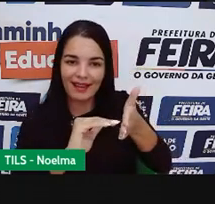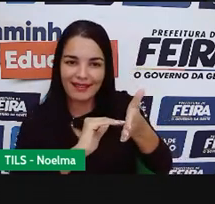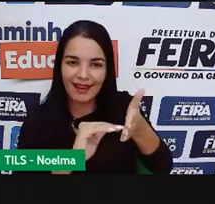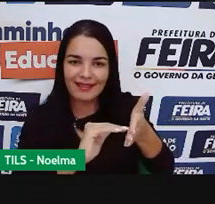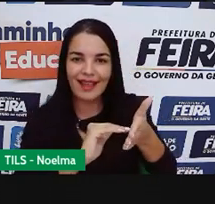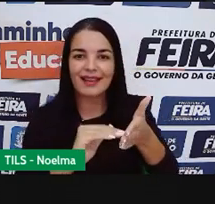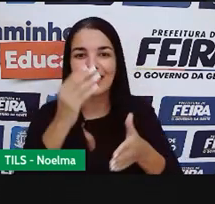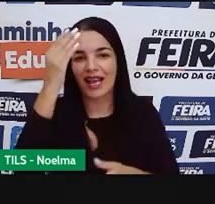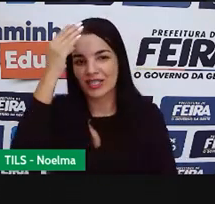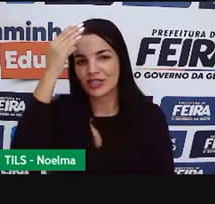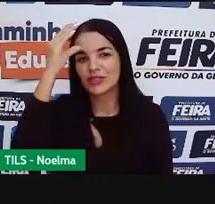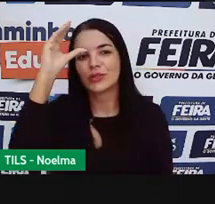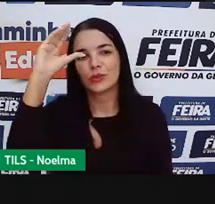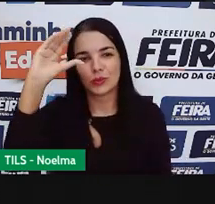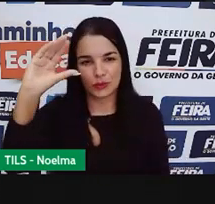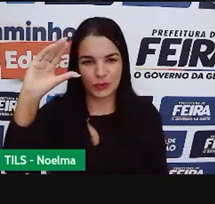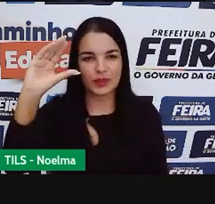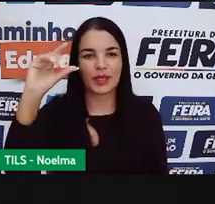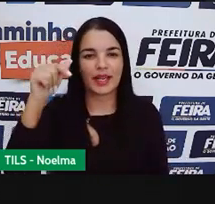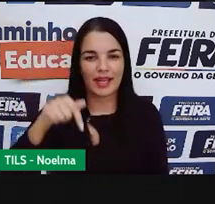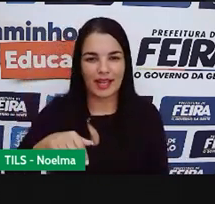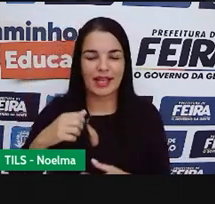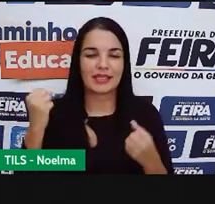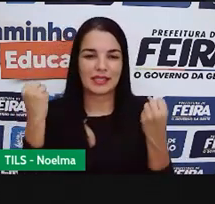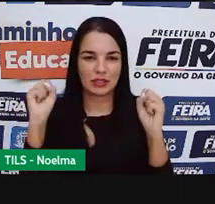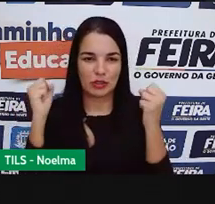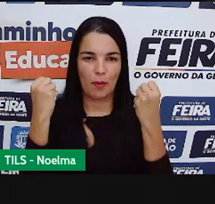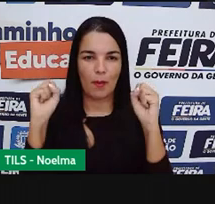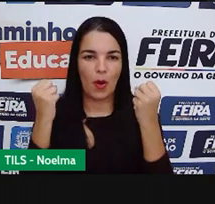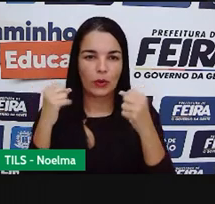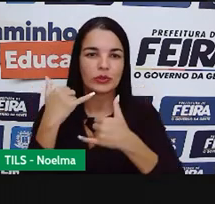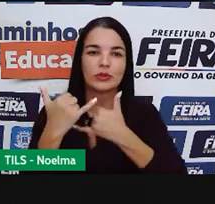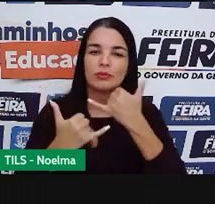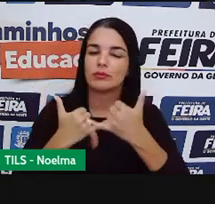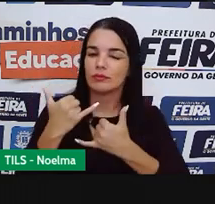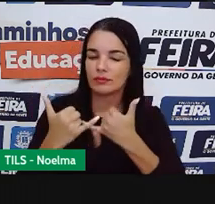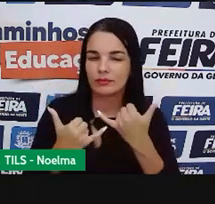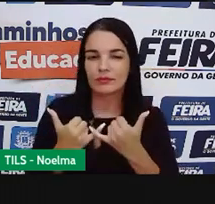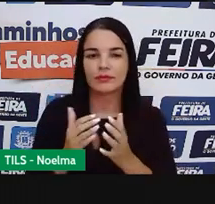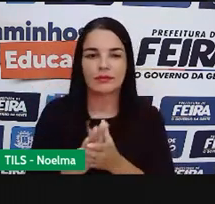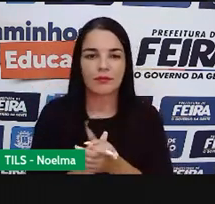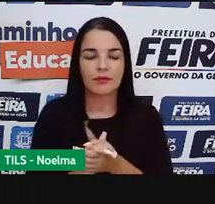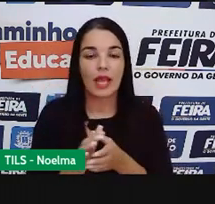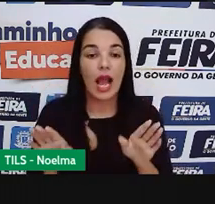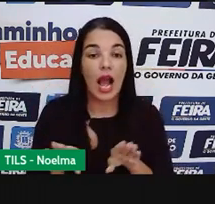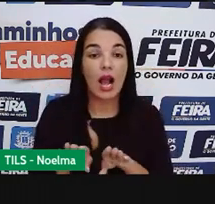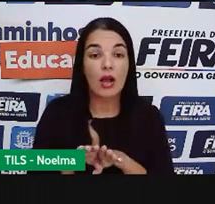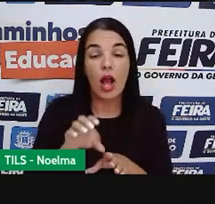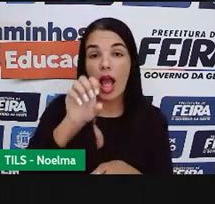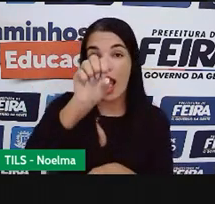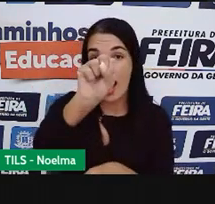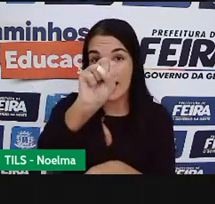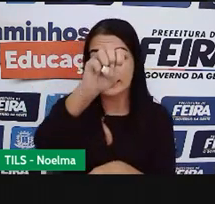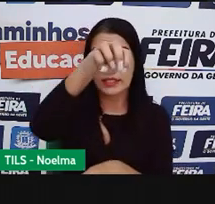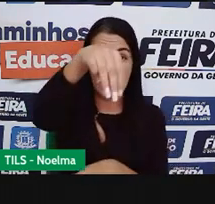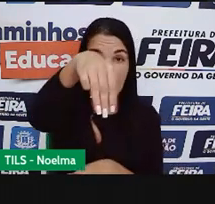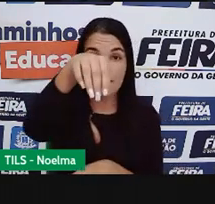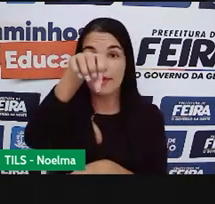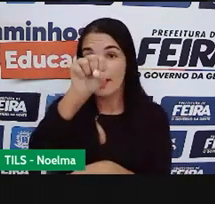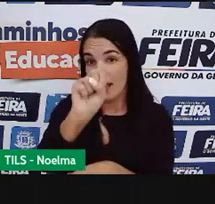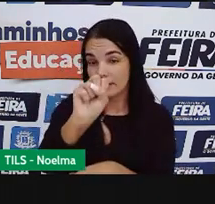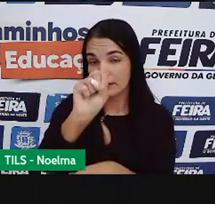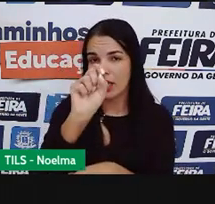vem da Secretaria da Cultura e Esporte e Lazer. SMS, a Secretaria